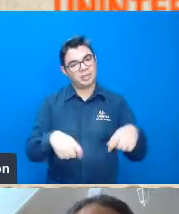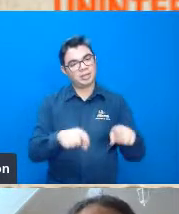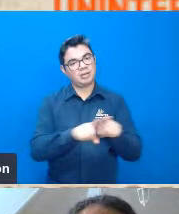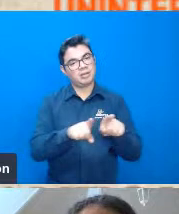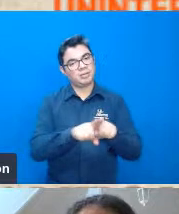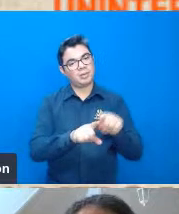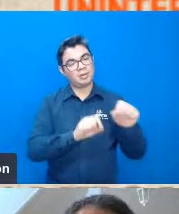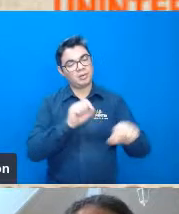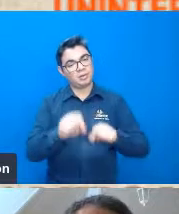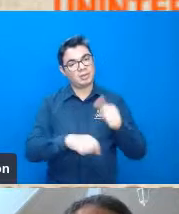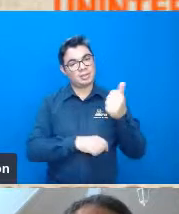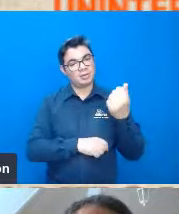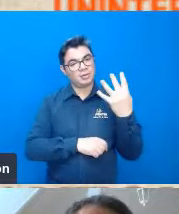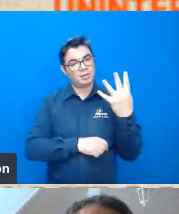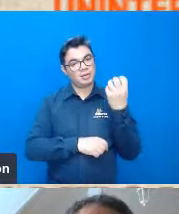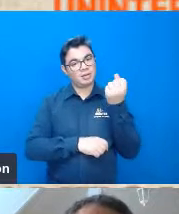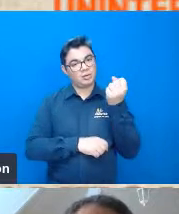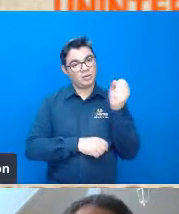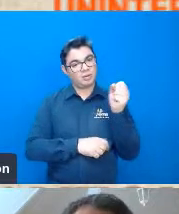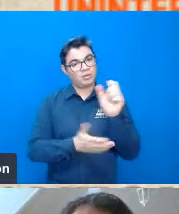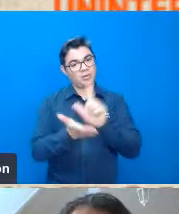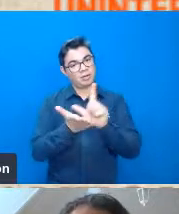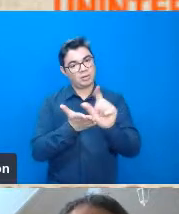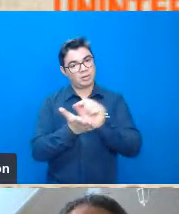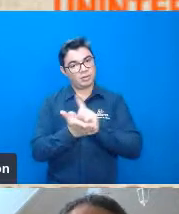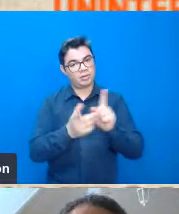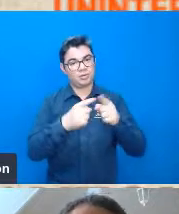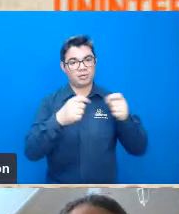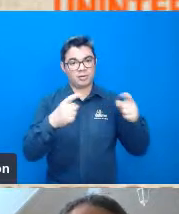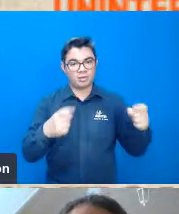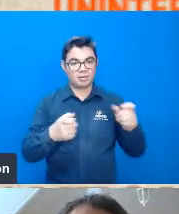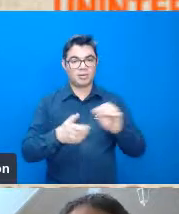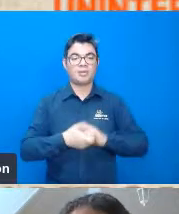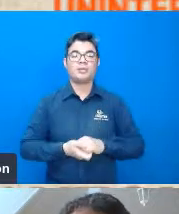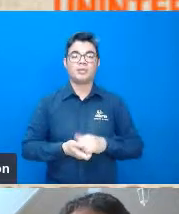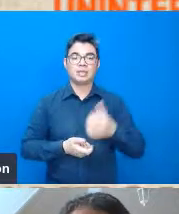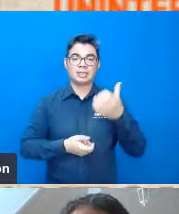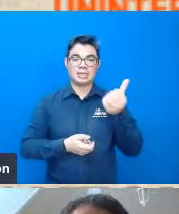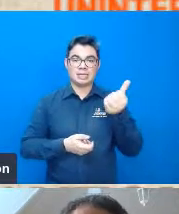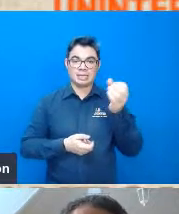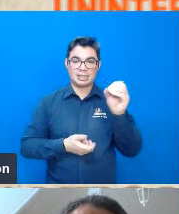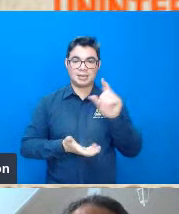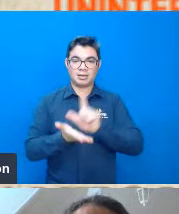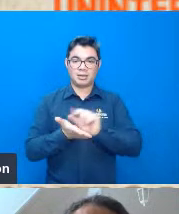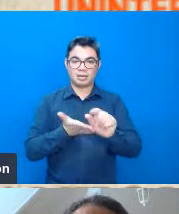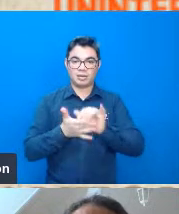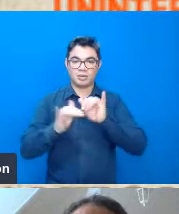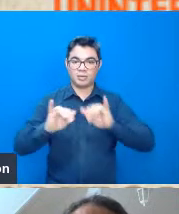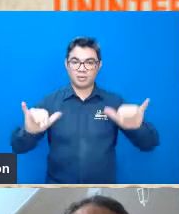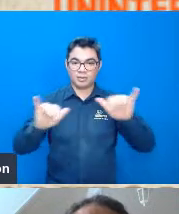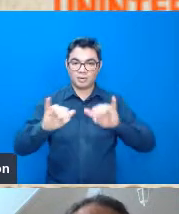148 artigos científicos 60 artigos de divulgação